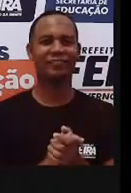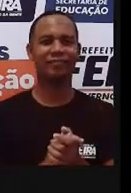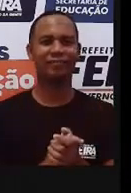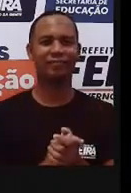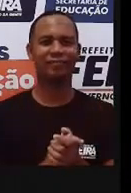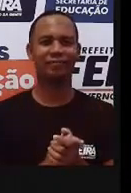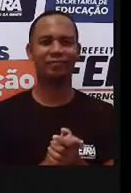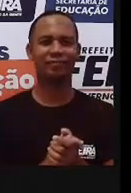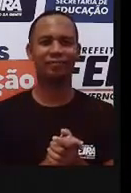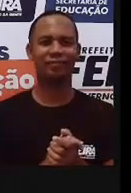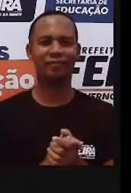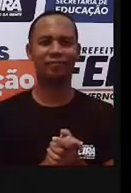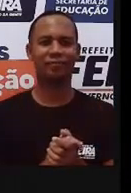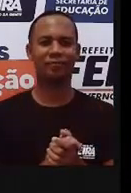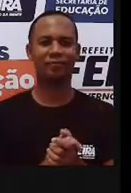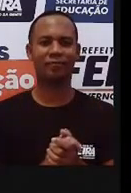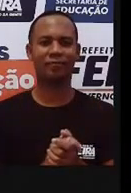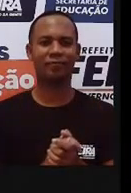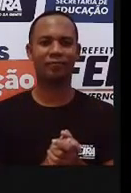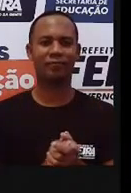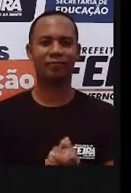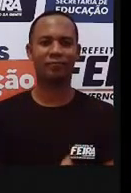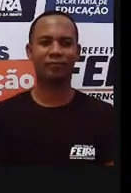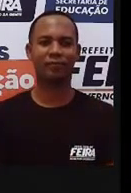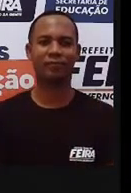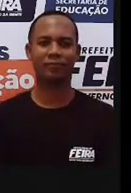Os serviços.